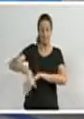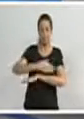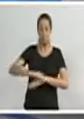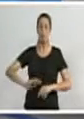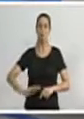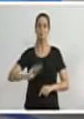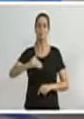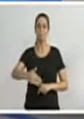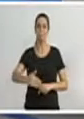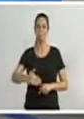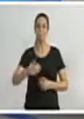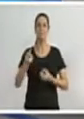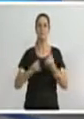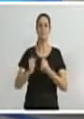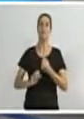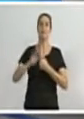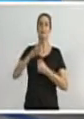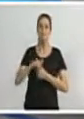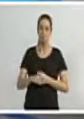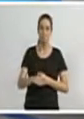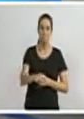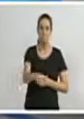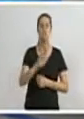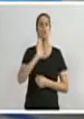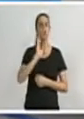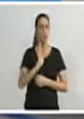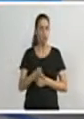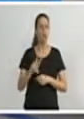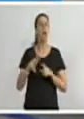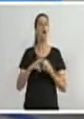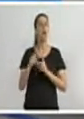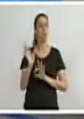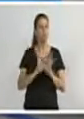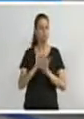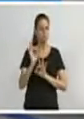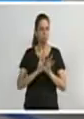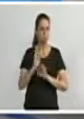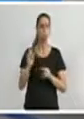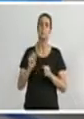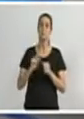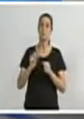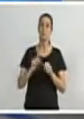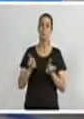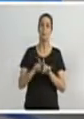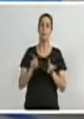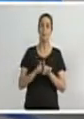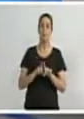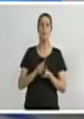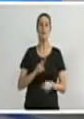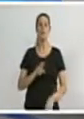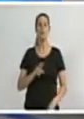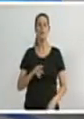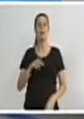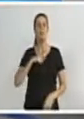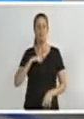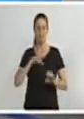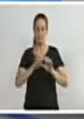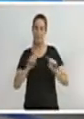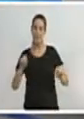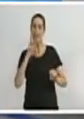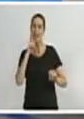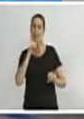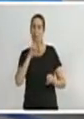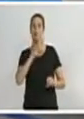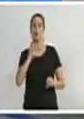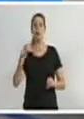Os trabalhos estão ocorrendo na rua Guilherme Poemer. A nova rede deverá melhorar o abastecimento de água na região.